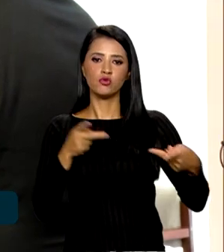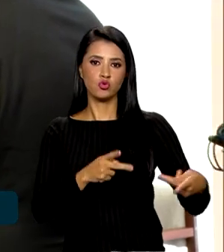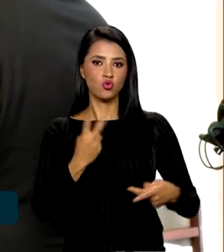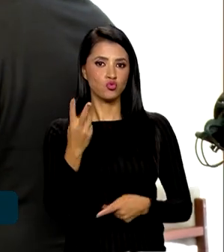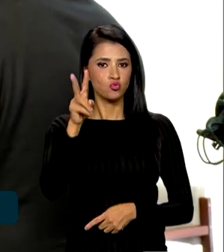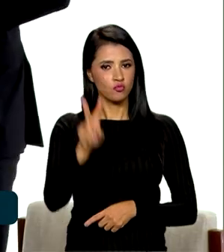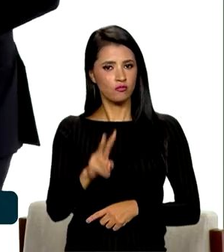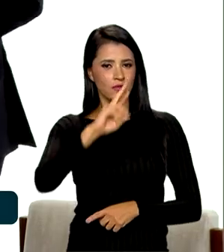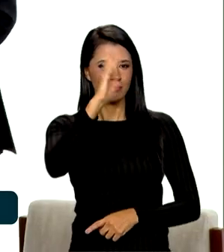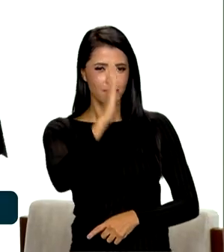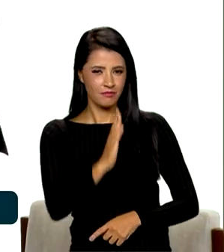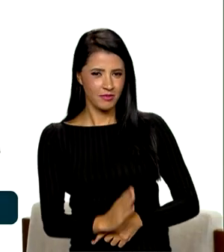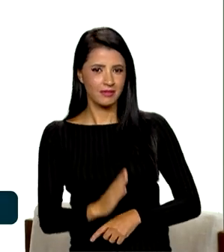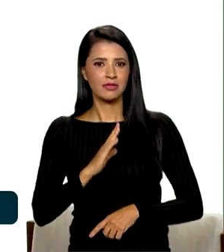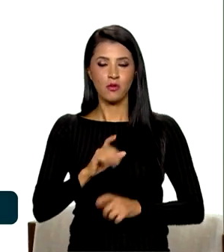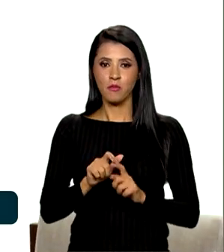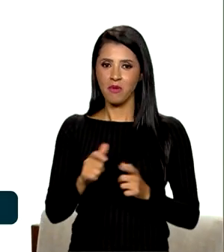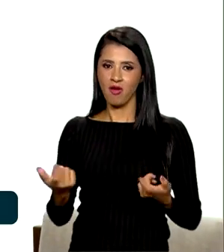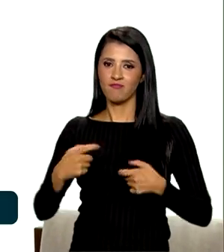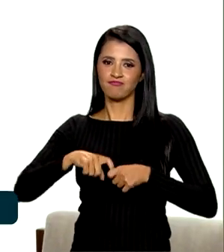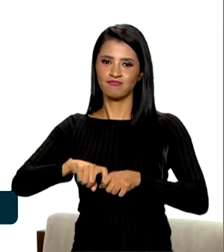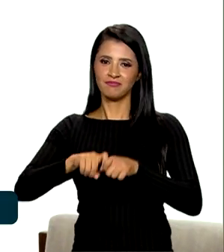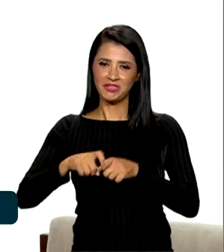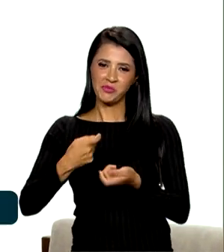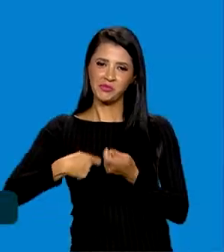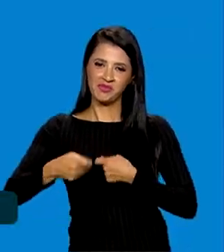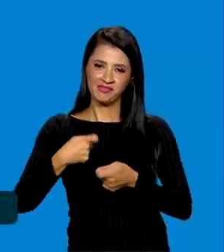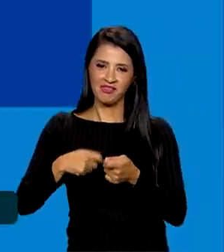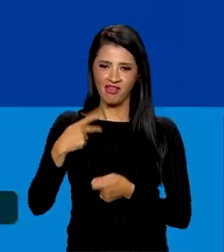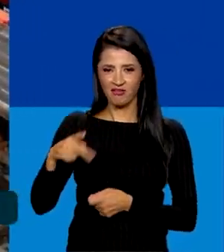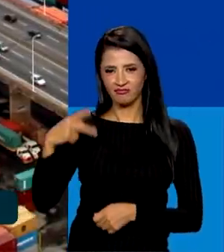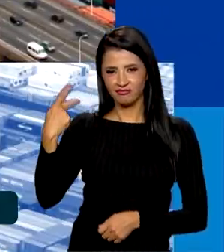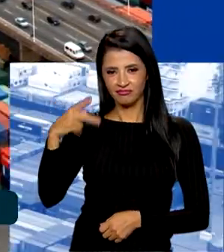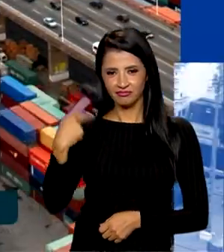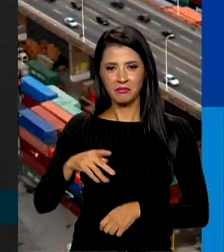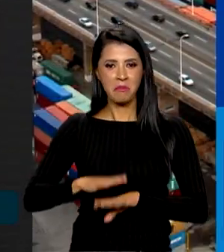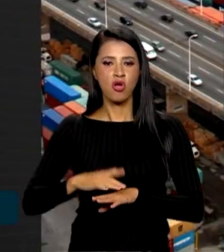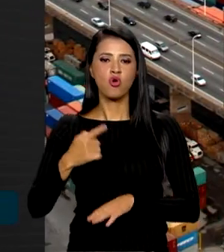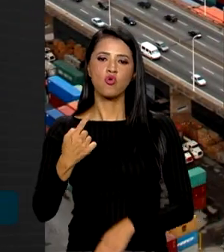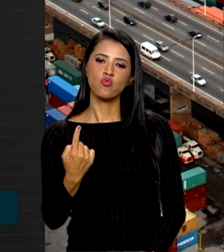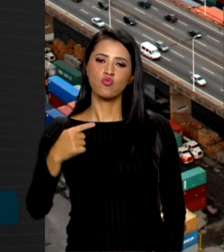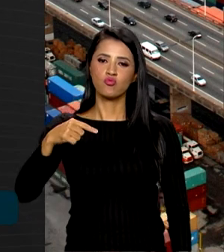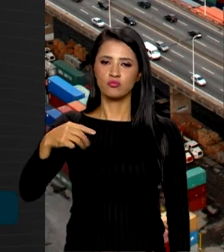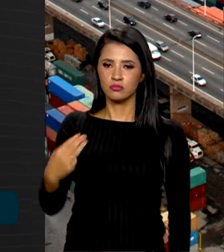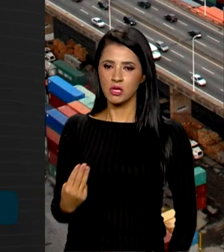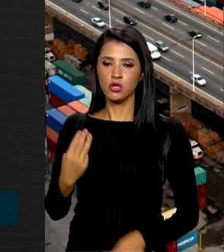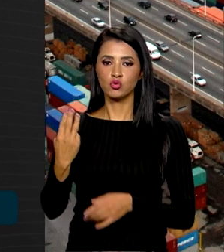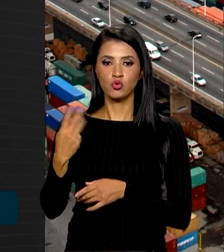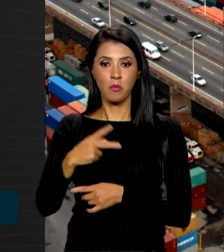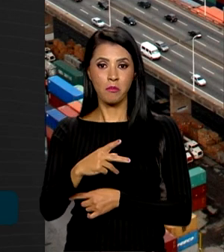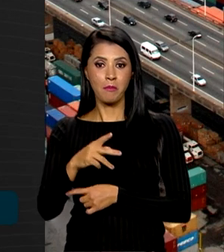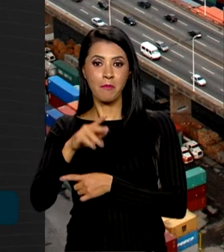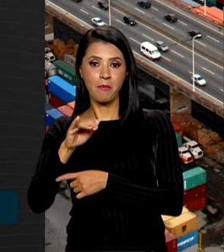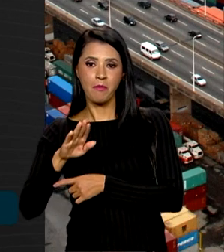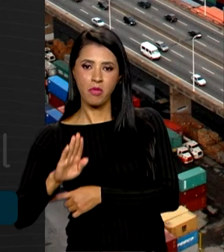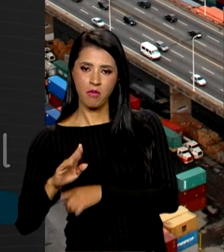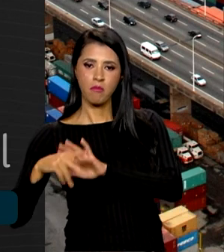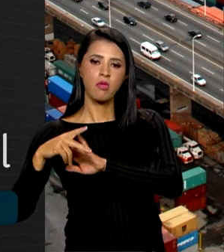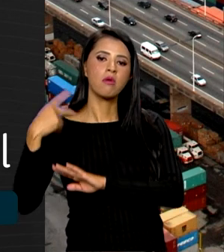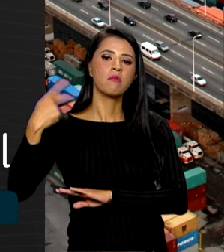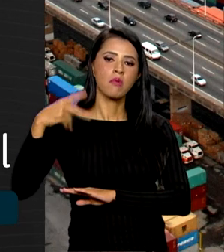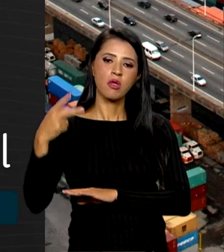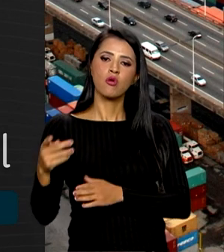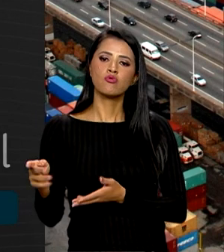duas vezes o Brasil, maior parceiro comercial do país. Mais de um terço de toda a produção interna do Paraguai tem como